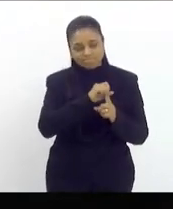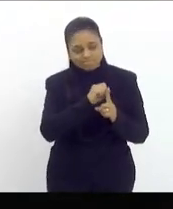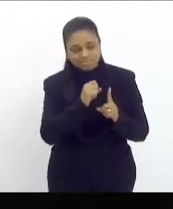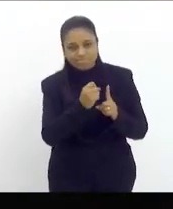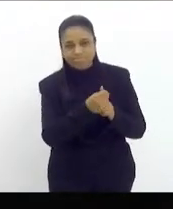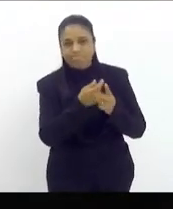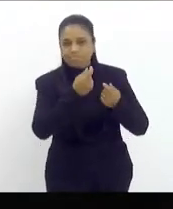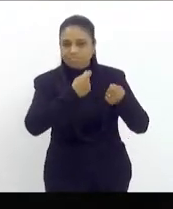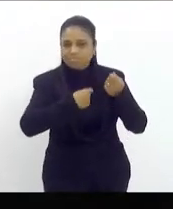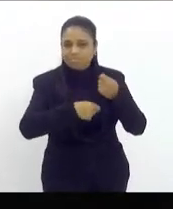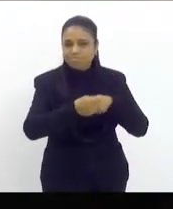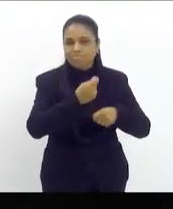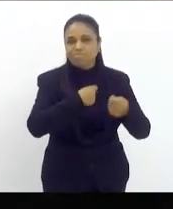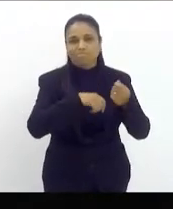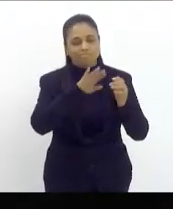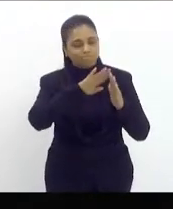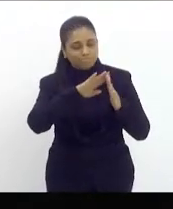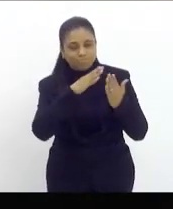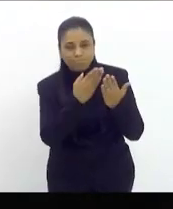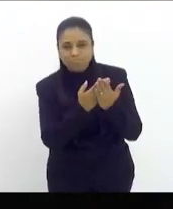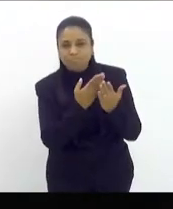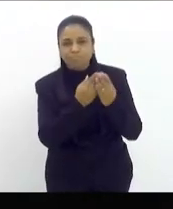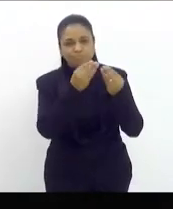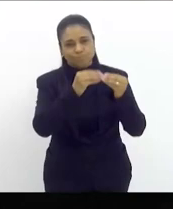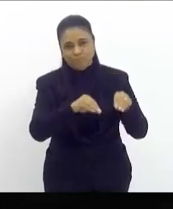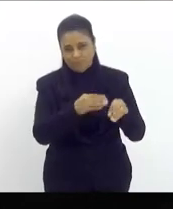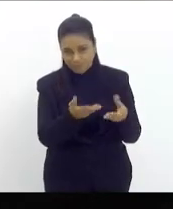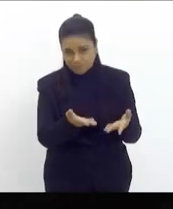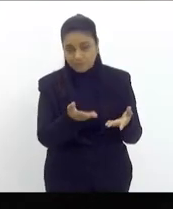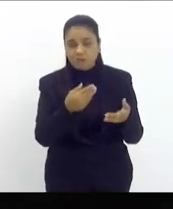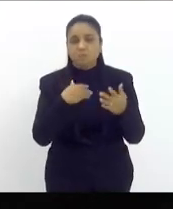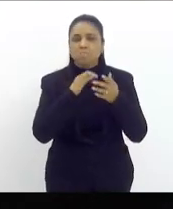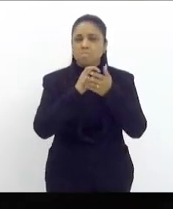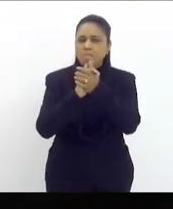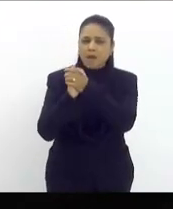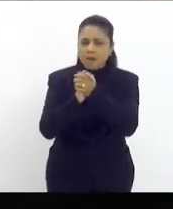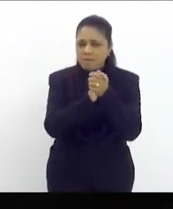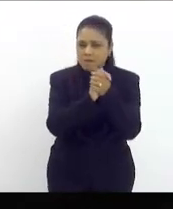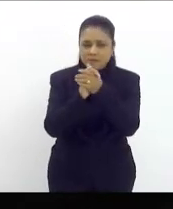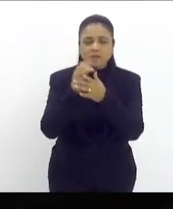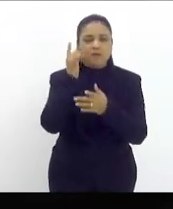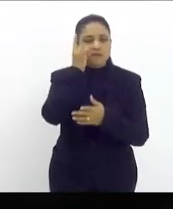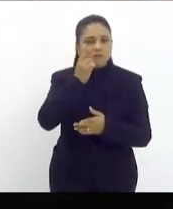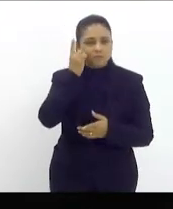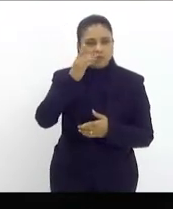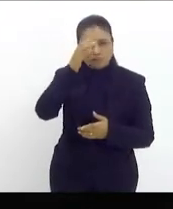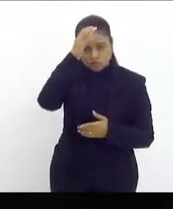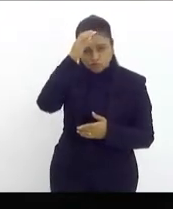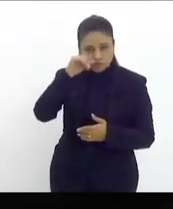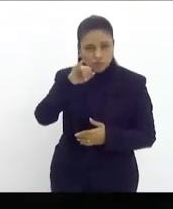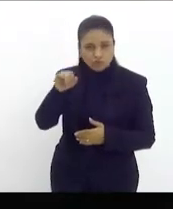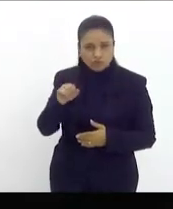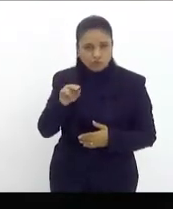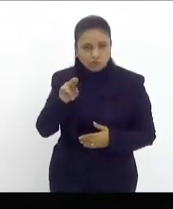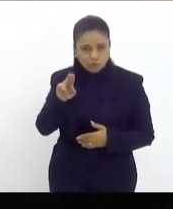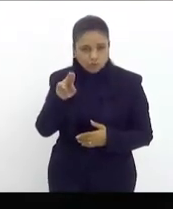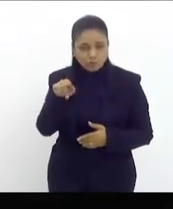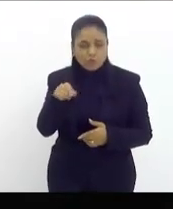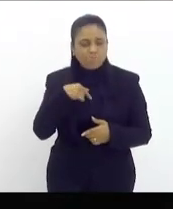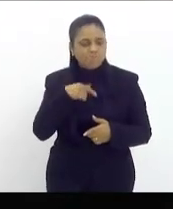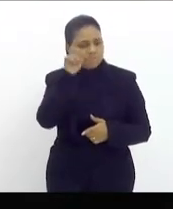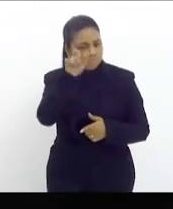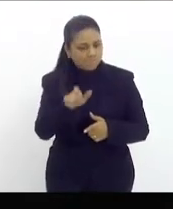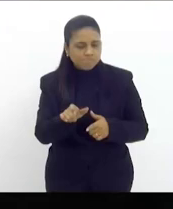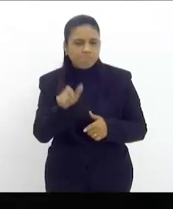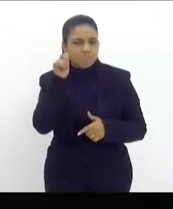econômica, enfim, os seus estudos. Então, nesse sentido, parabenizar a deputada Tia Ju, que sempre foi uma mulher muito